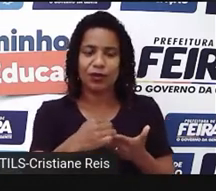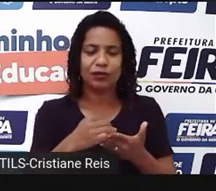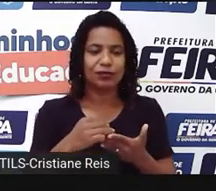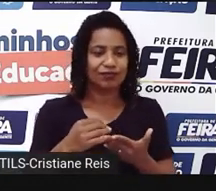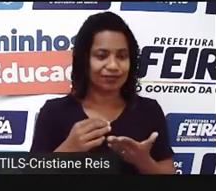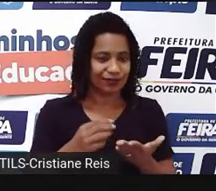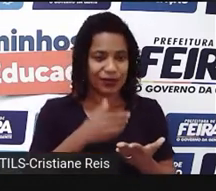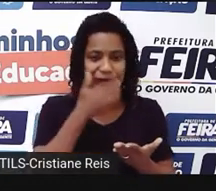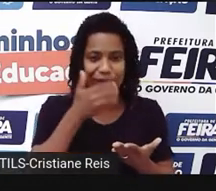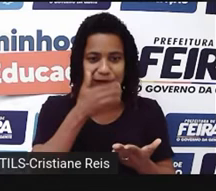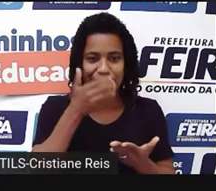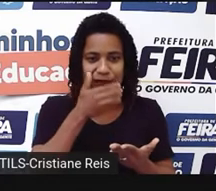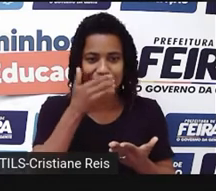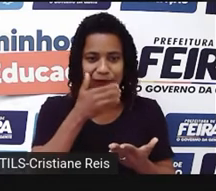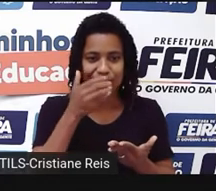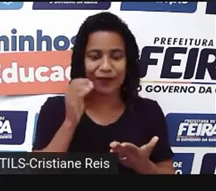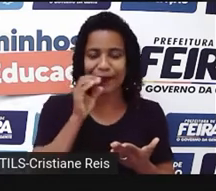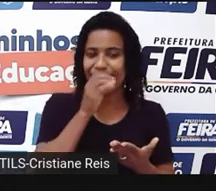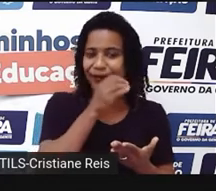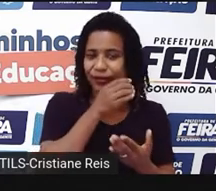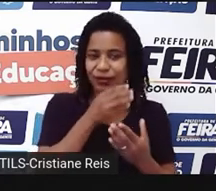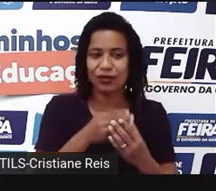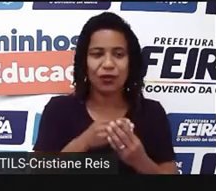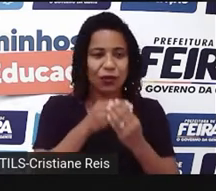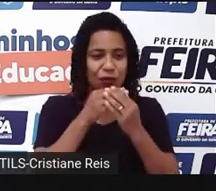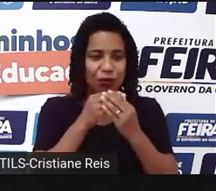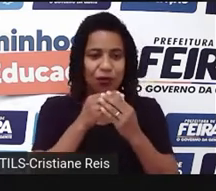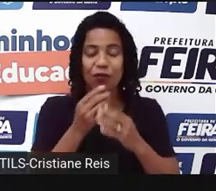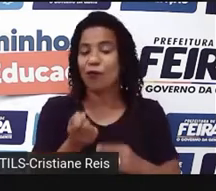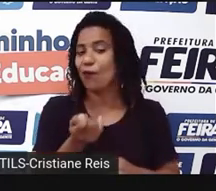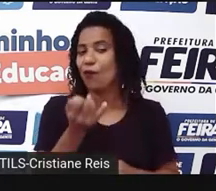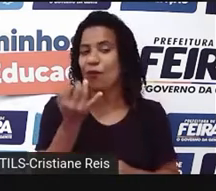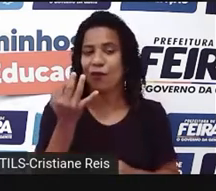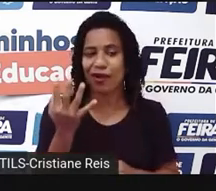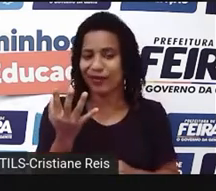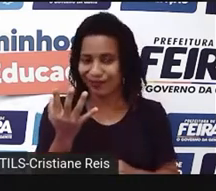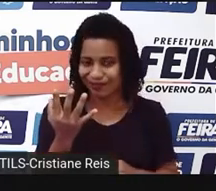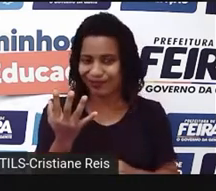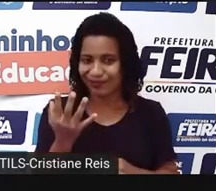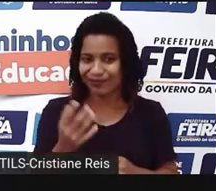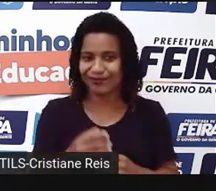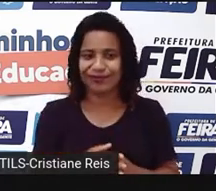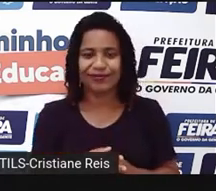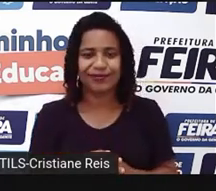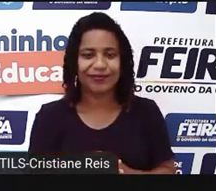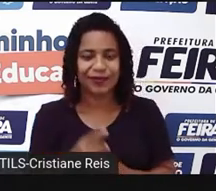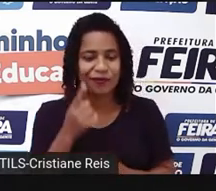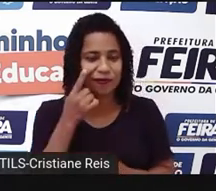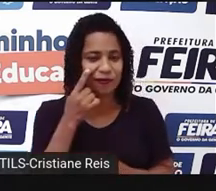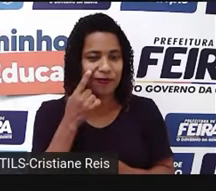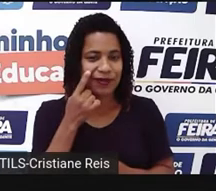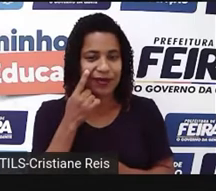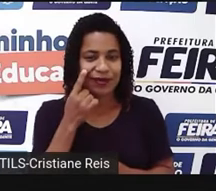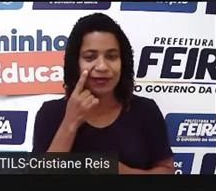de maçã quente. Traduzindo assim, é um pé da letra. Então, vejamos aqui o preço.